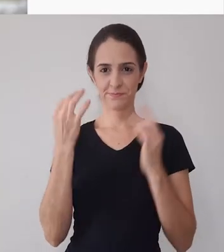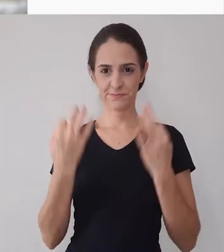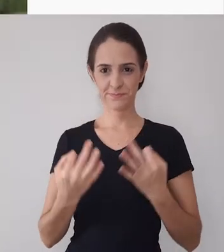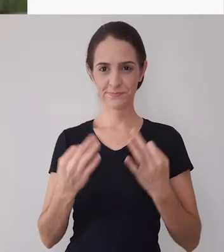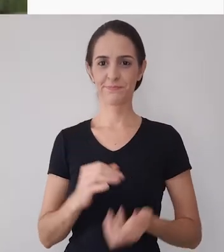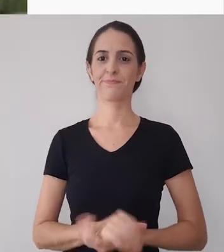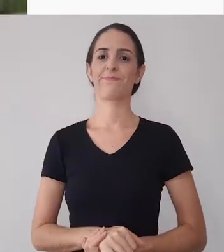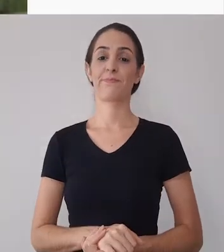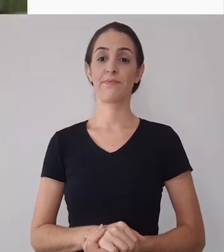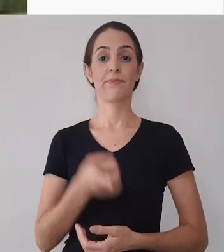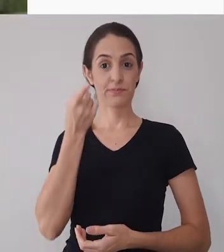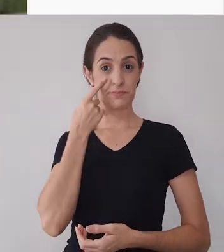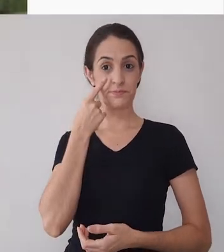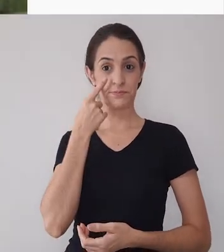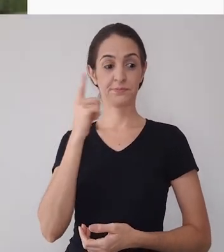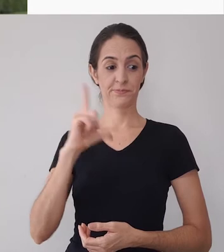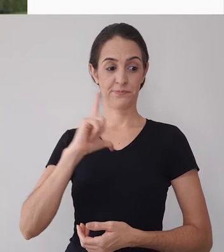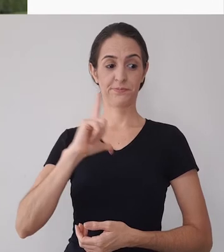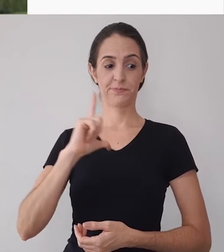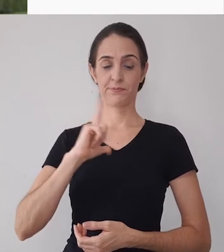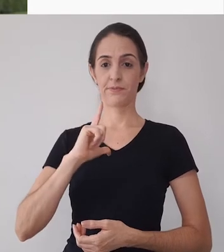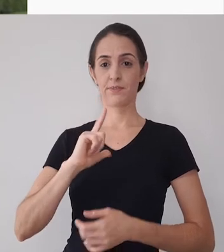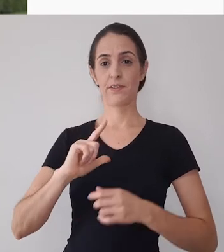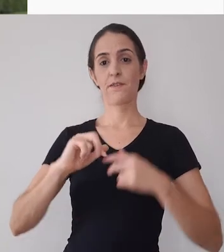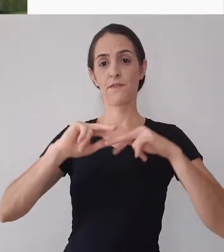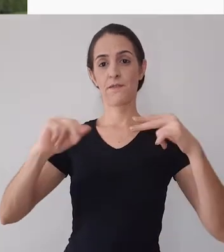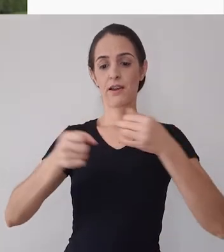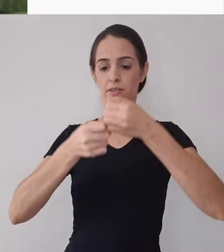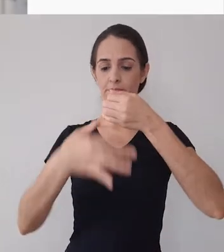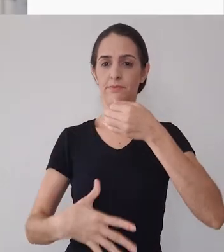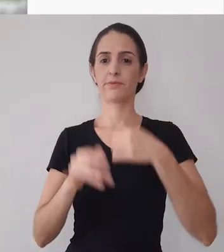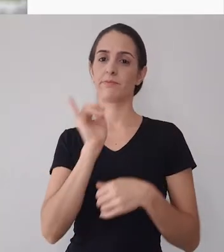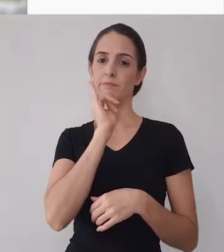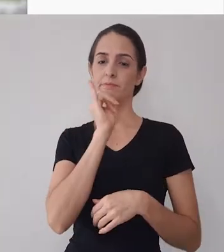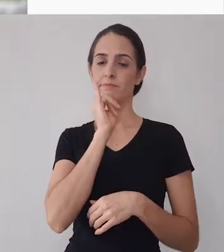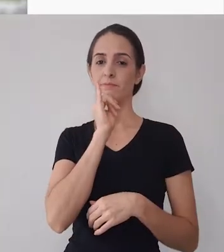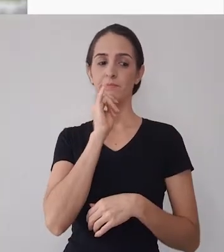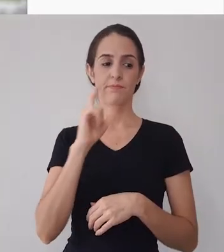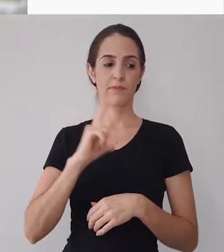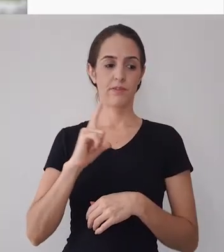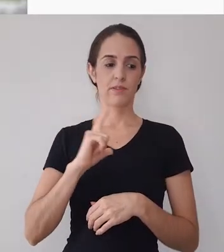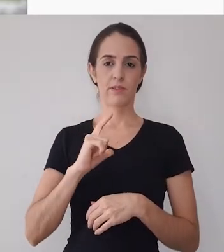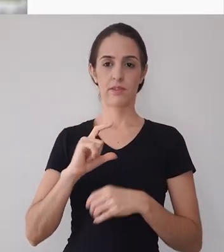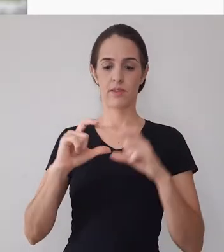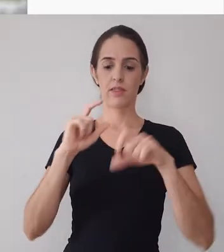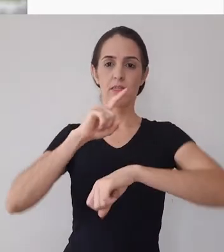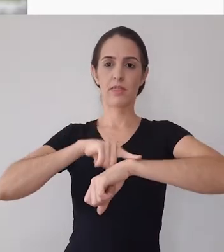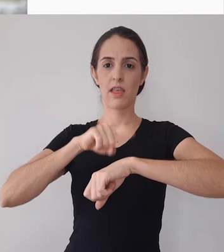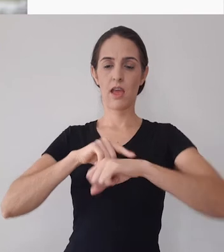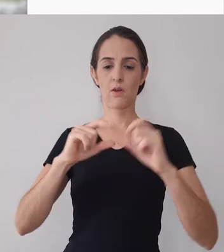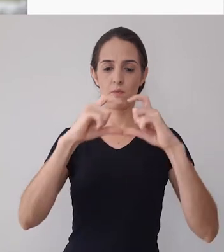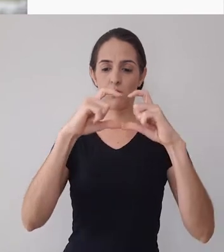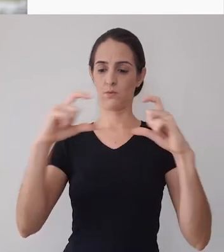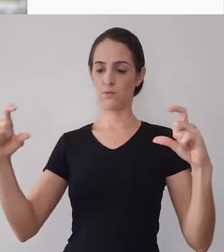é aqui tem algumas opções basicamente a interface funciona aqui em cima você